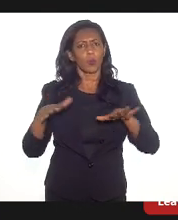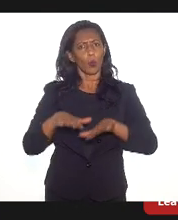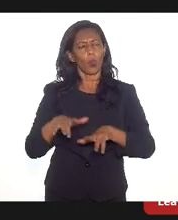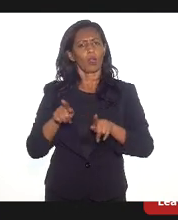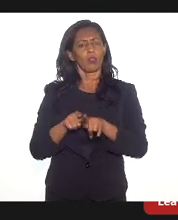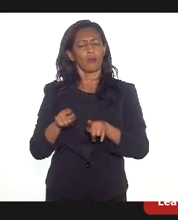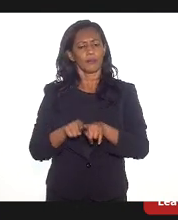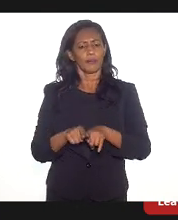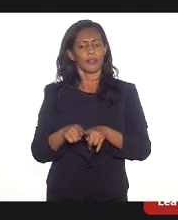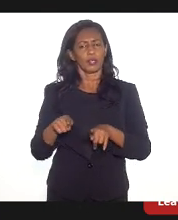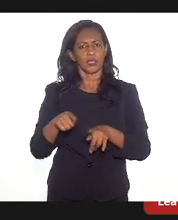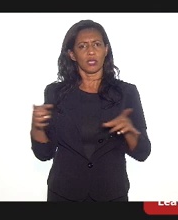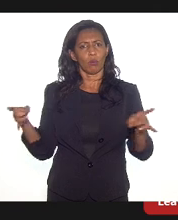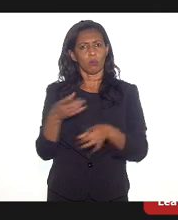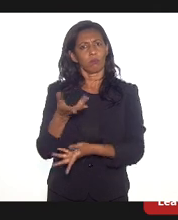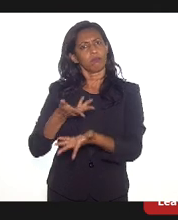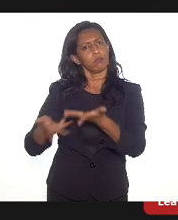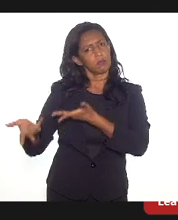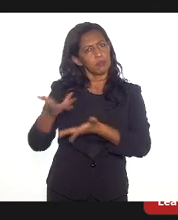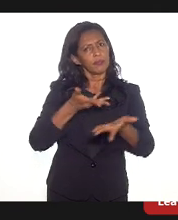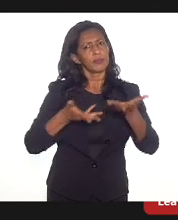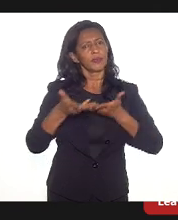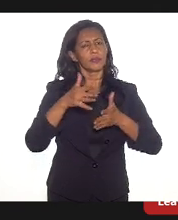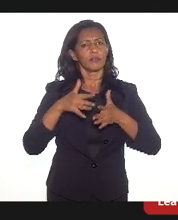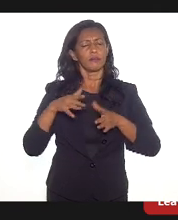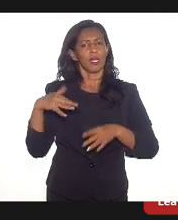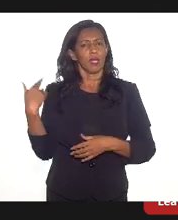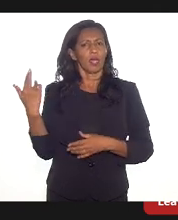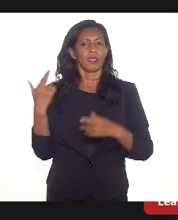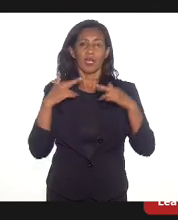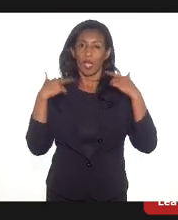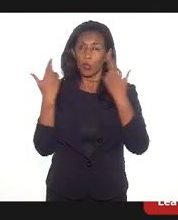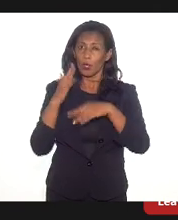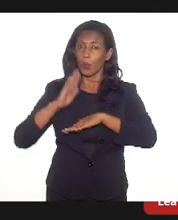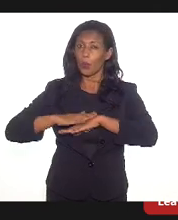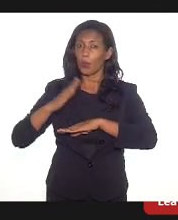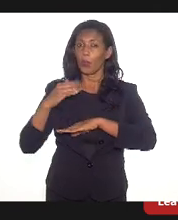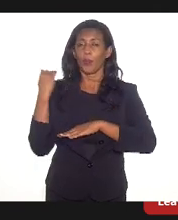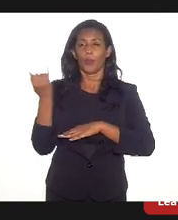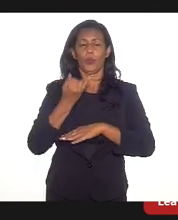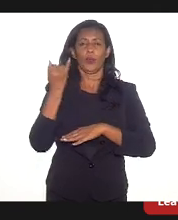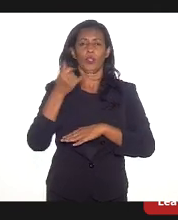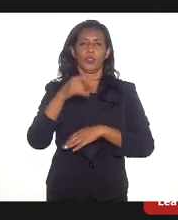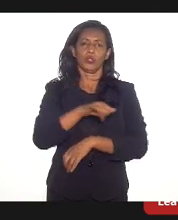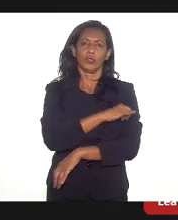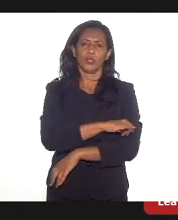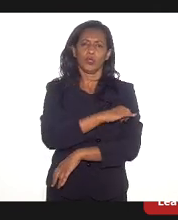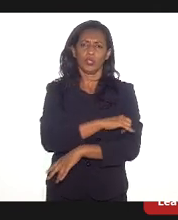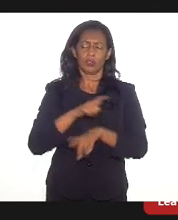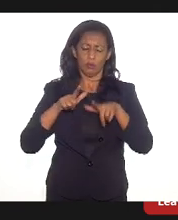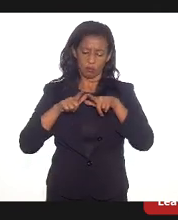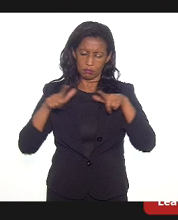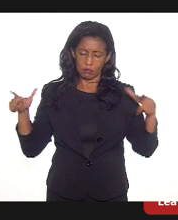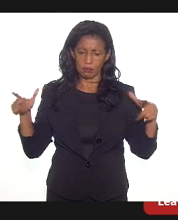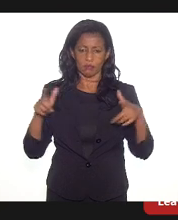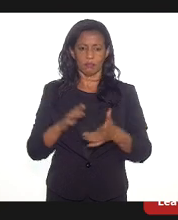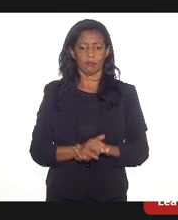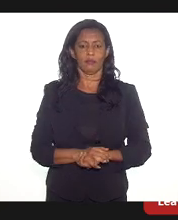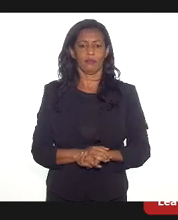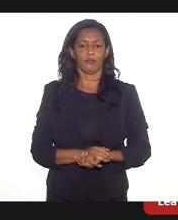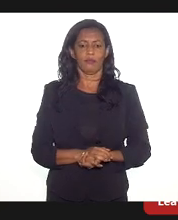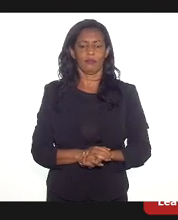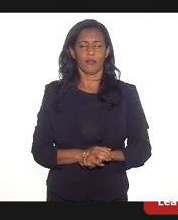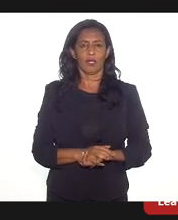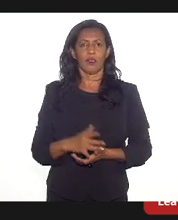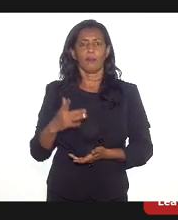que estão aqui participando dessa audiência de grande importância neste momento para o Rio de Janeiro, para o crescimento do Rio de Janeiro, para